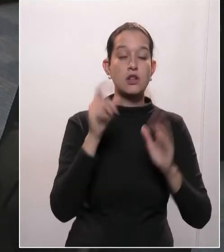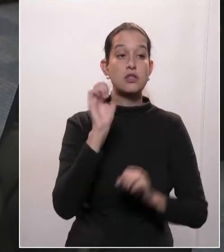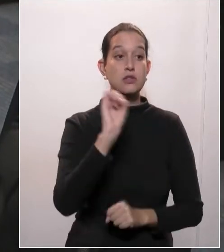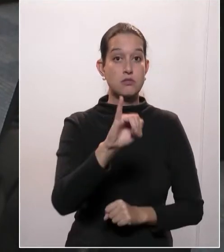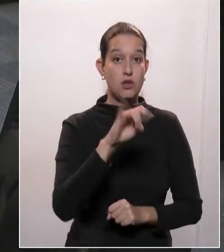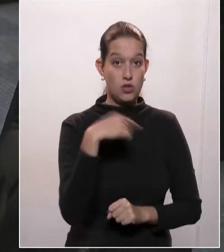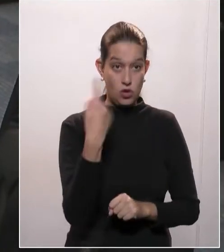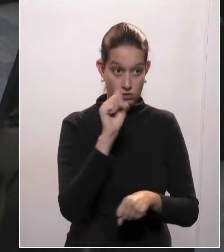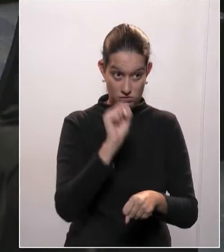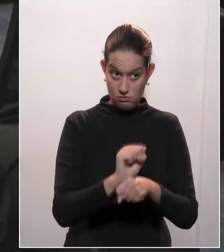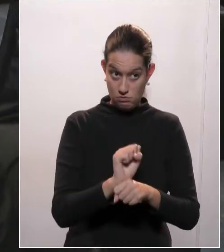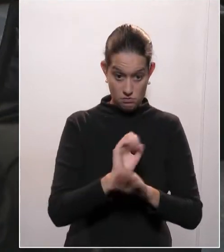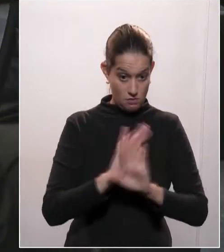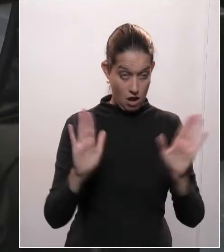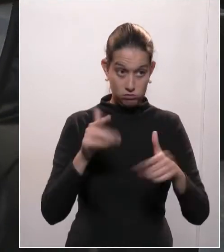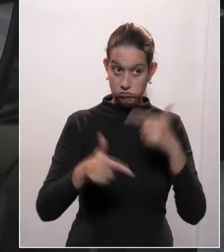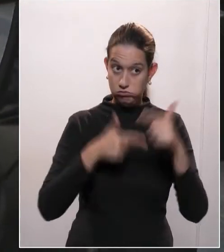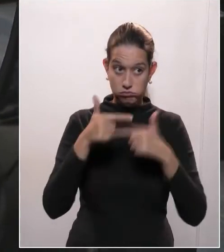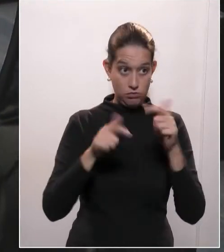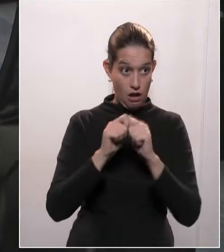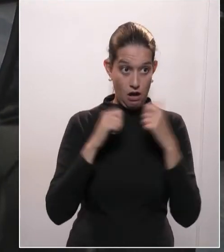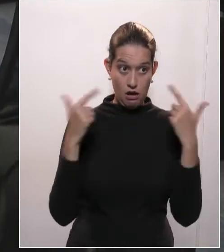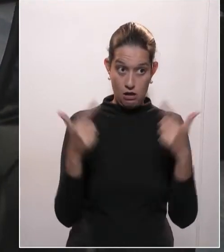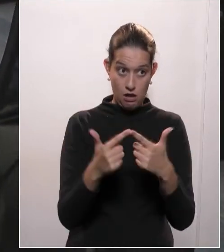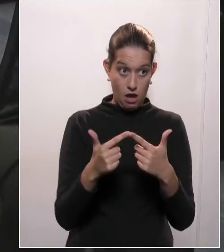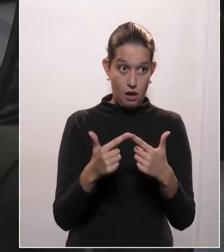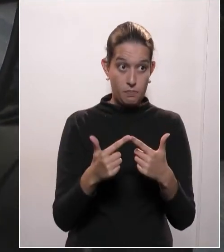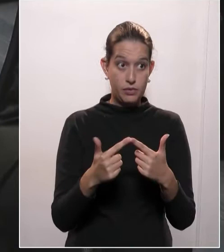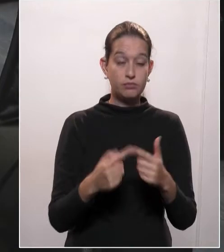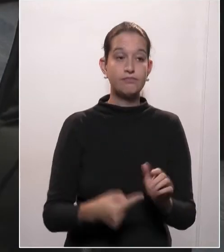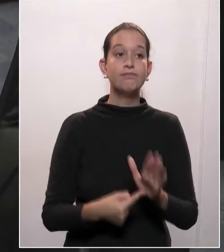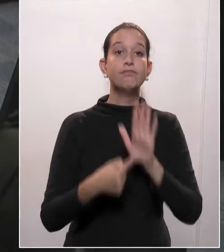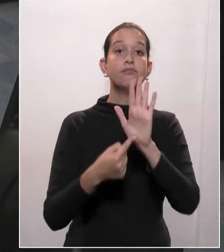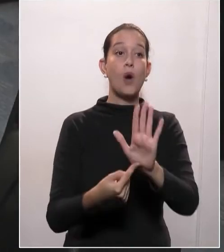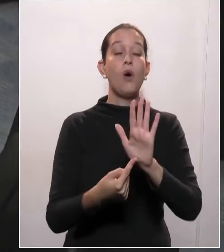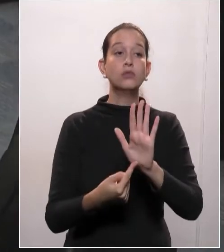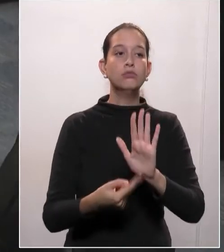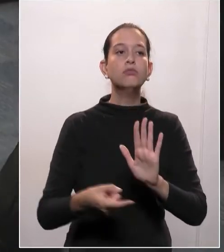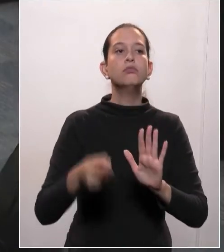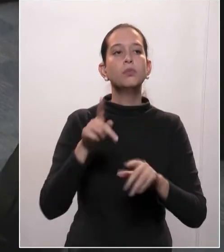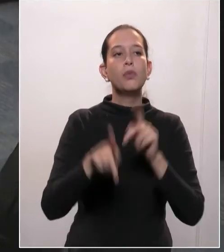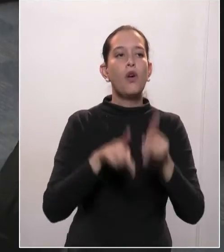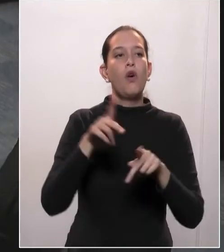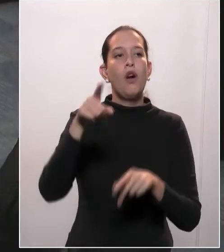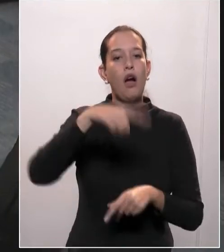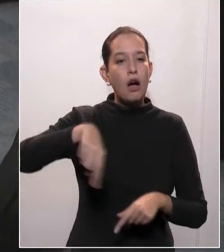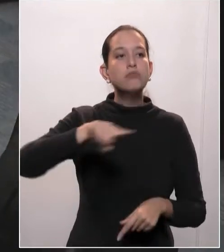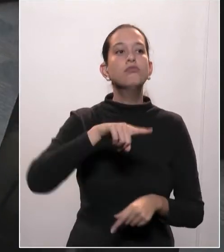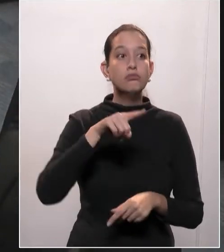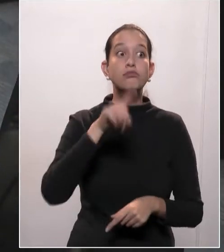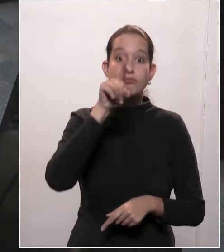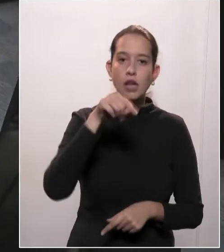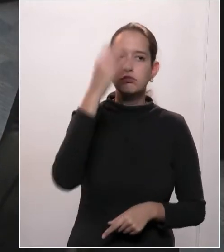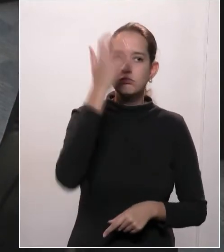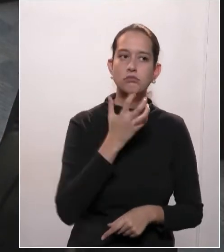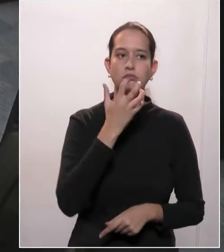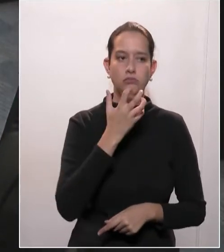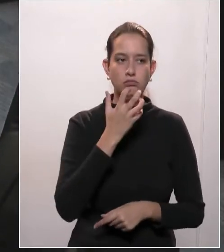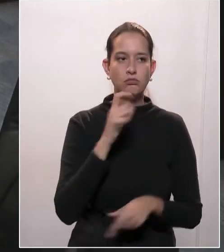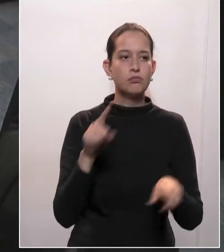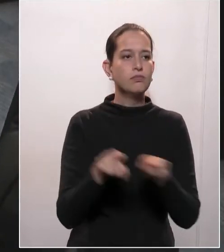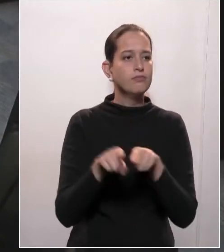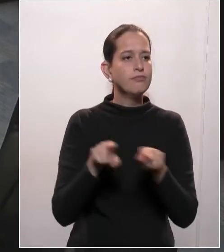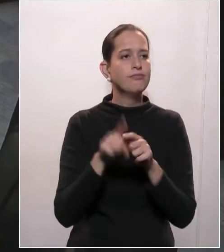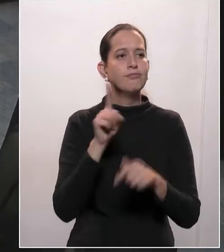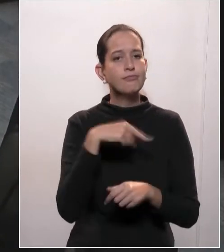preocupação e também um respeito também nosso aos funcionários e todos nós que estamos aqui fazendo o dia a dia